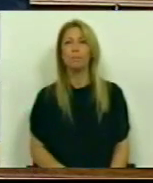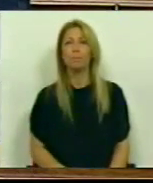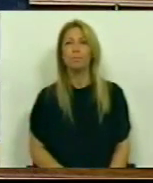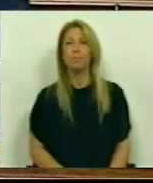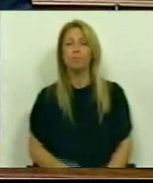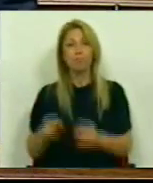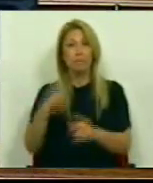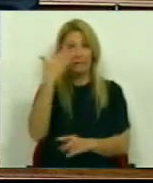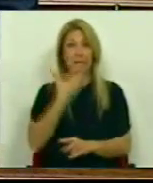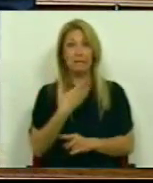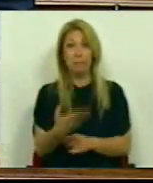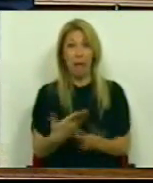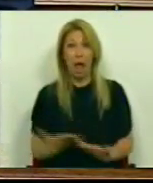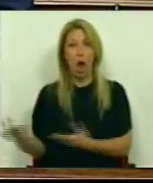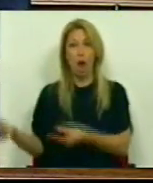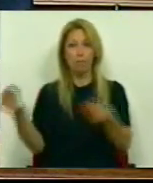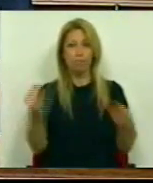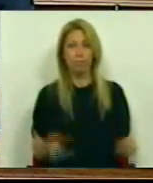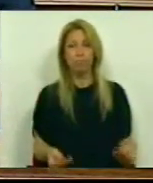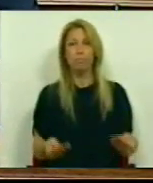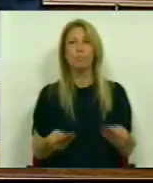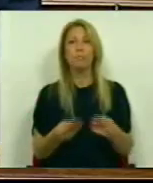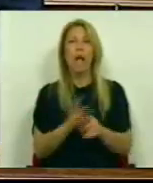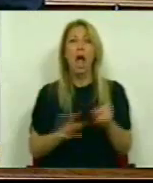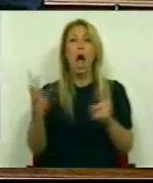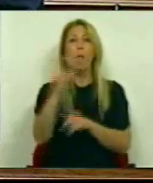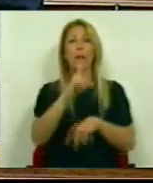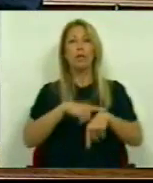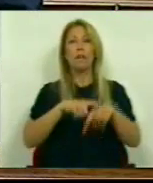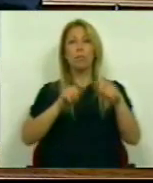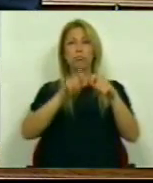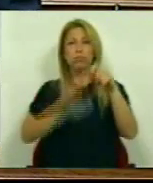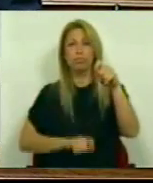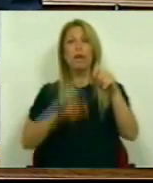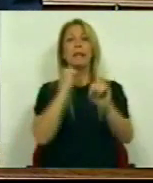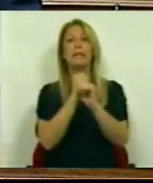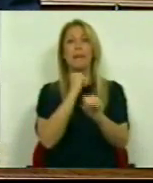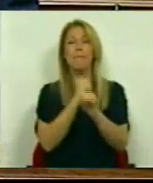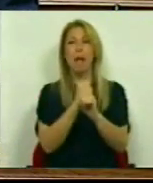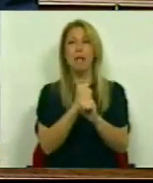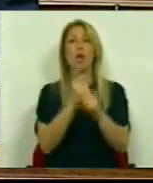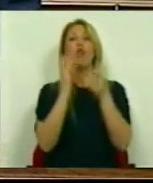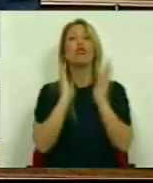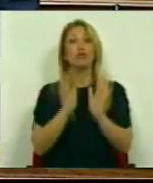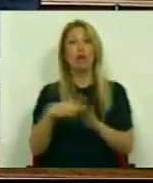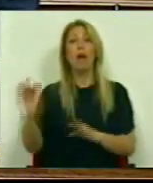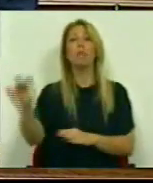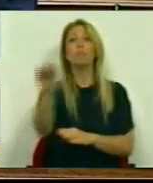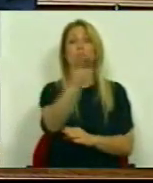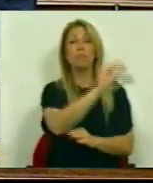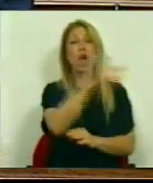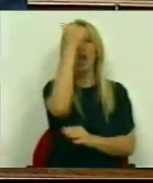Esta semana A proposta de aumento da jornada de trabalho E já estão convocados para domingo, creio Para